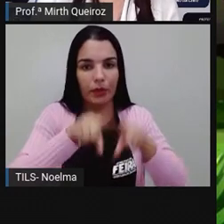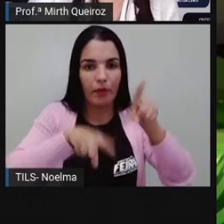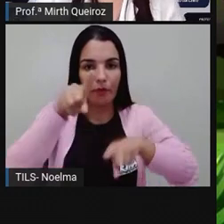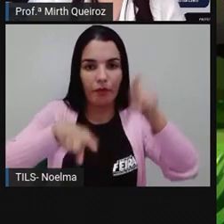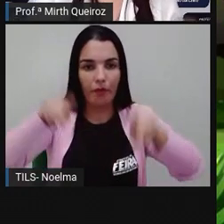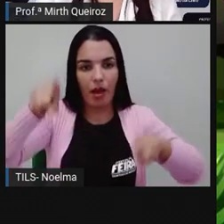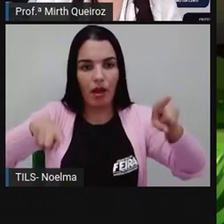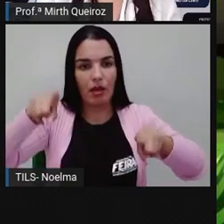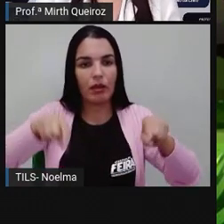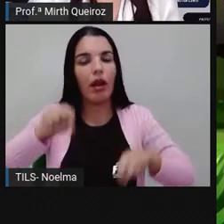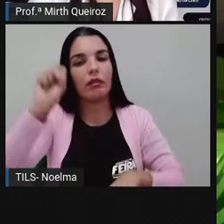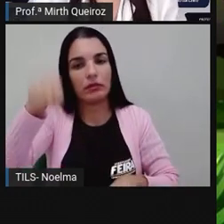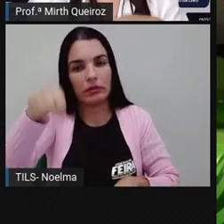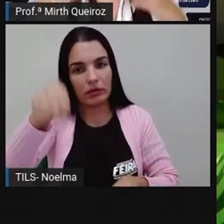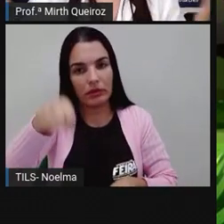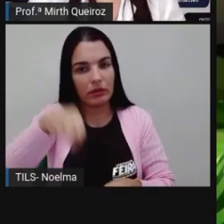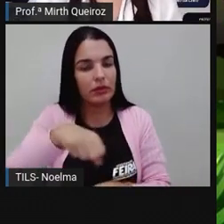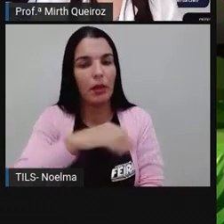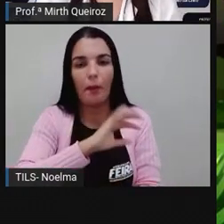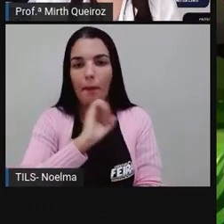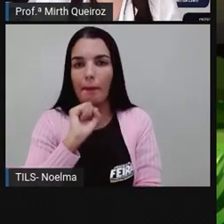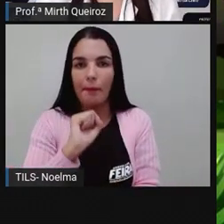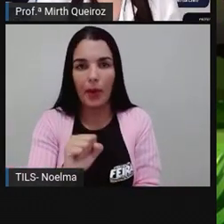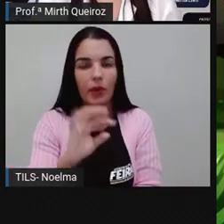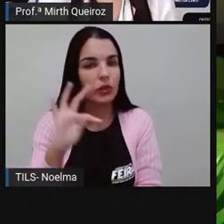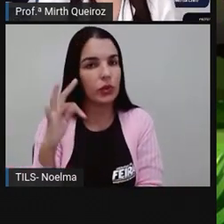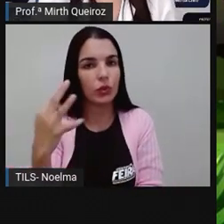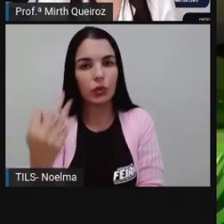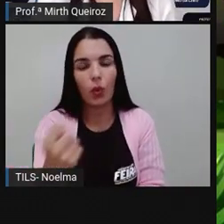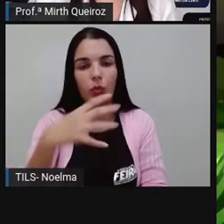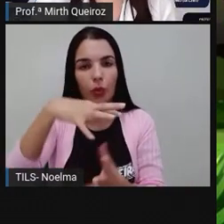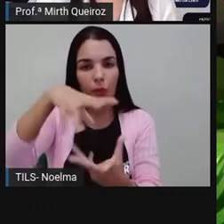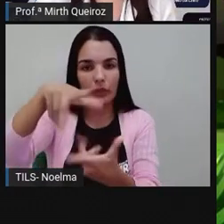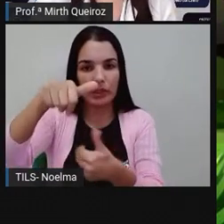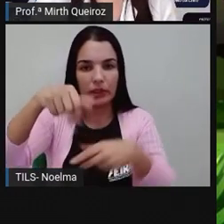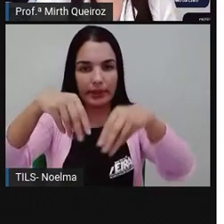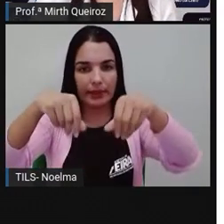uma poça de água até a totalidade do planeta, o planeta é todo, certo?